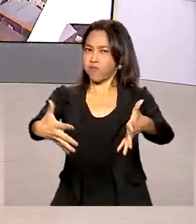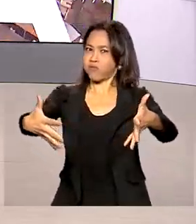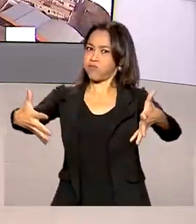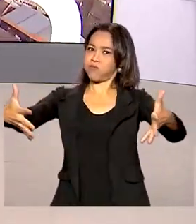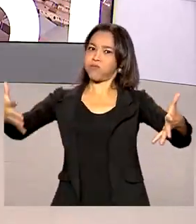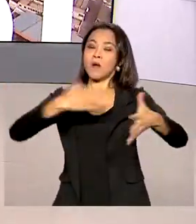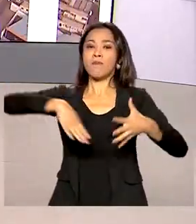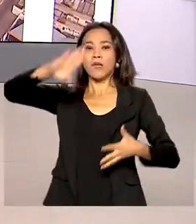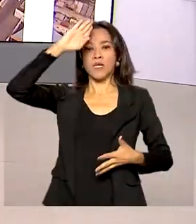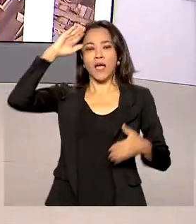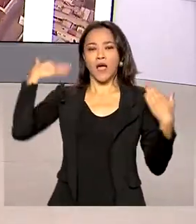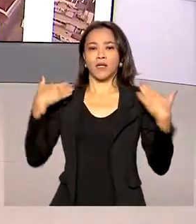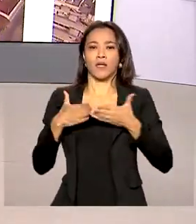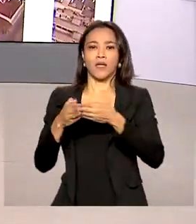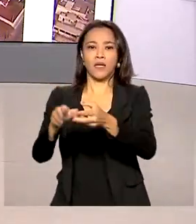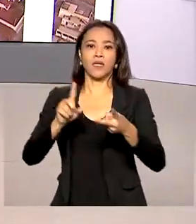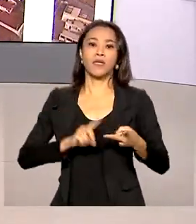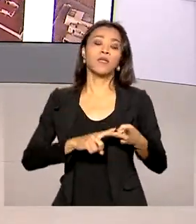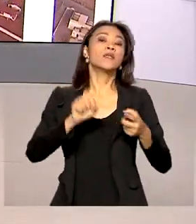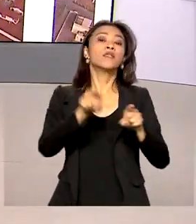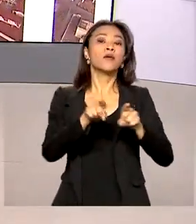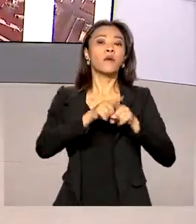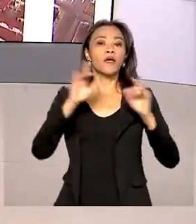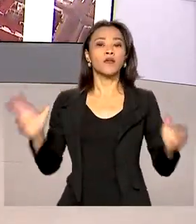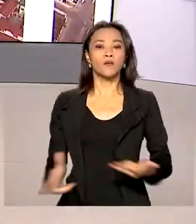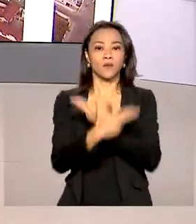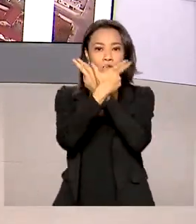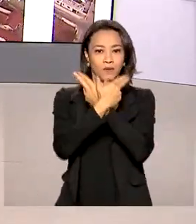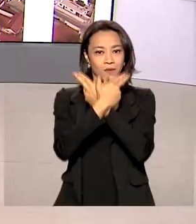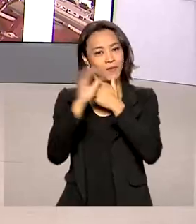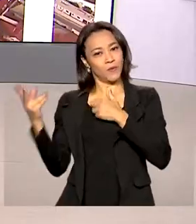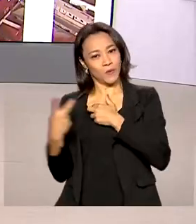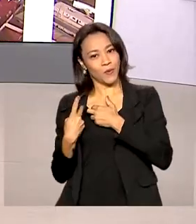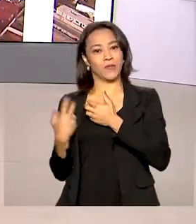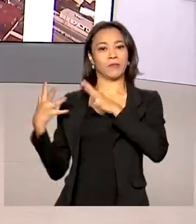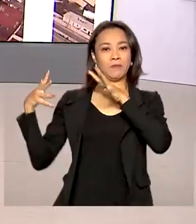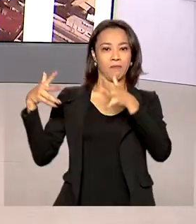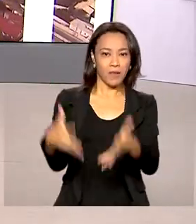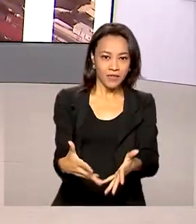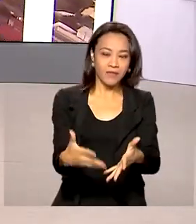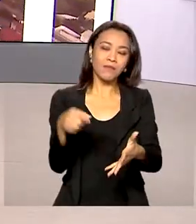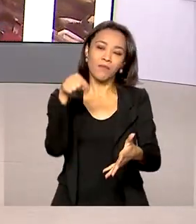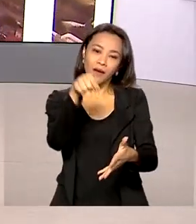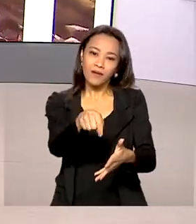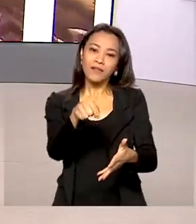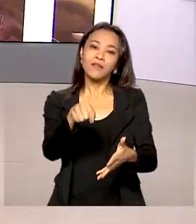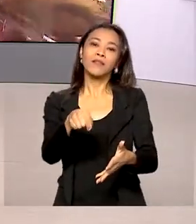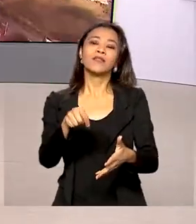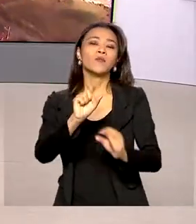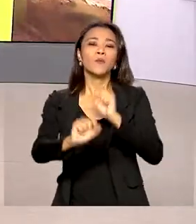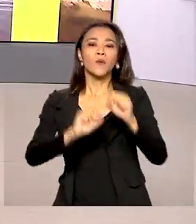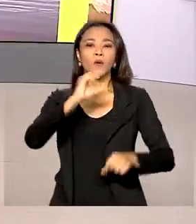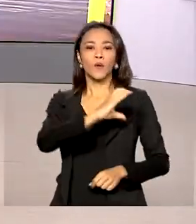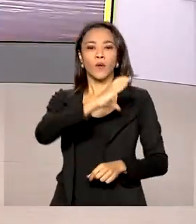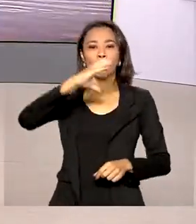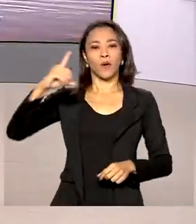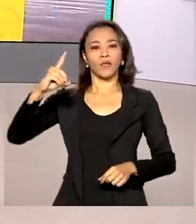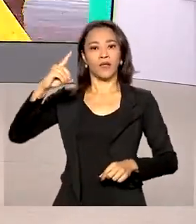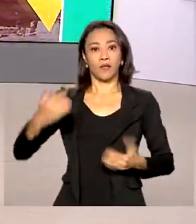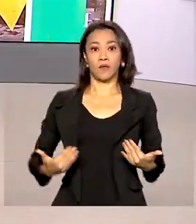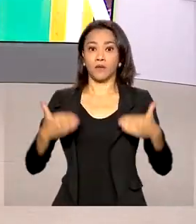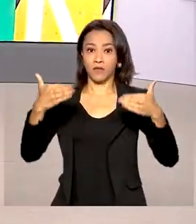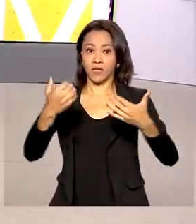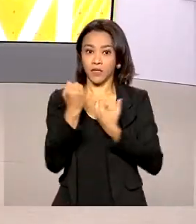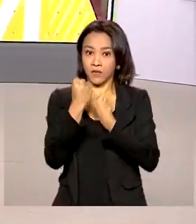Militares da Marinha, do Exército e da Força Aérea participaram da Operação Poseidon 2021, coordenada pelo Ministério da